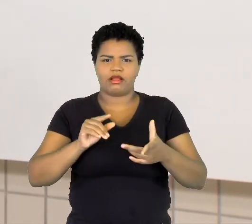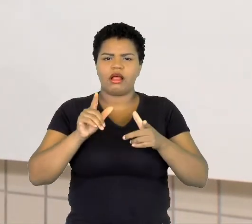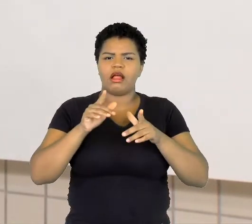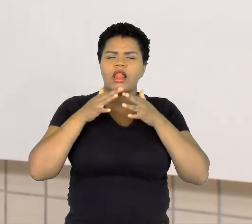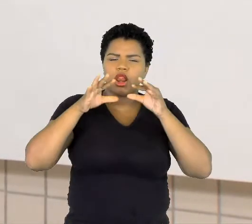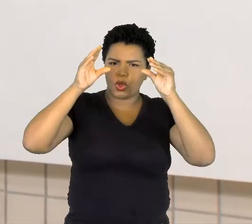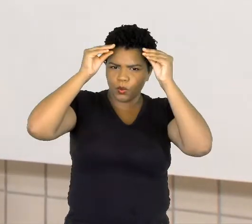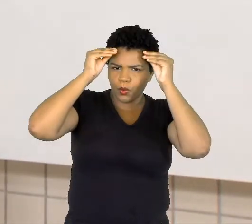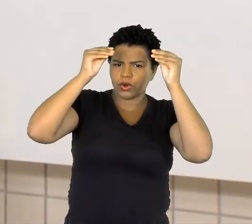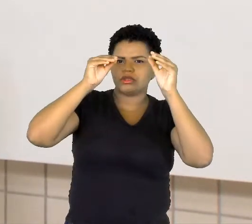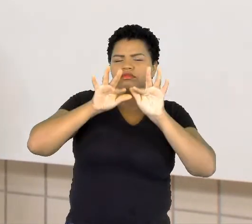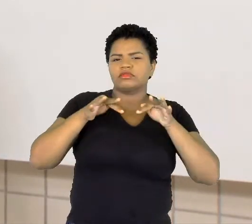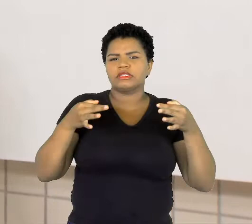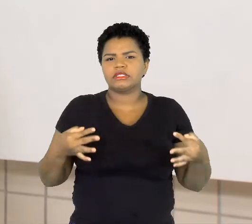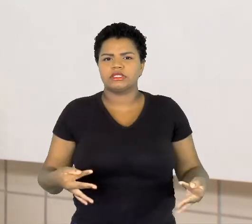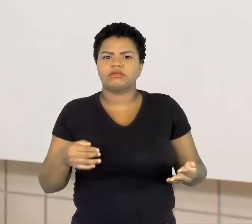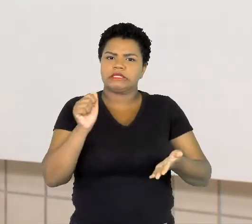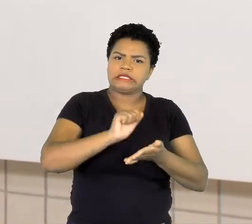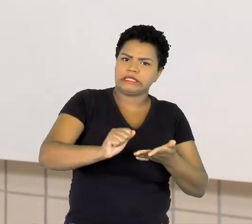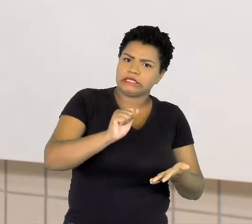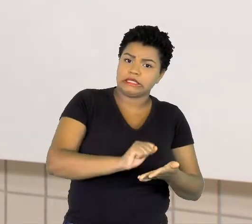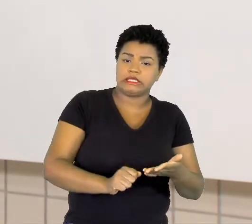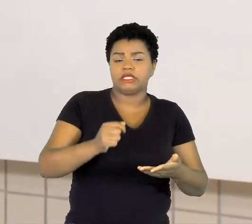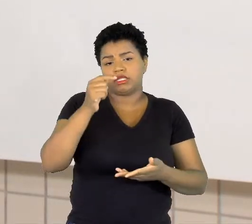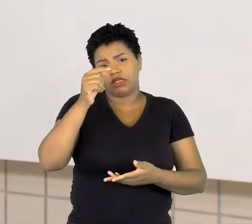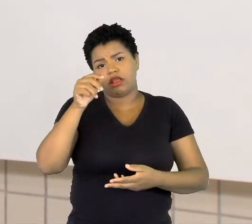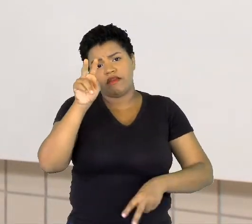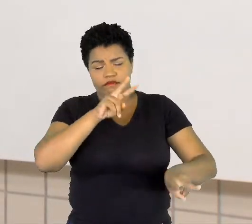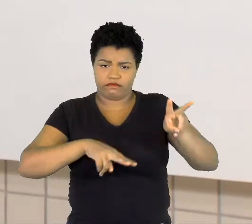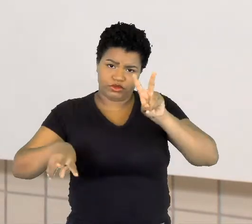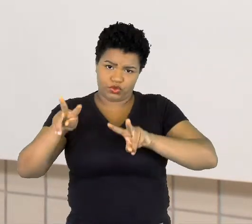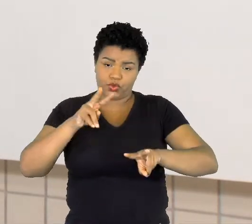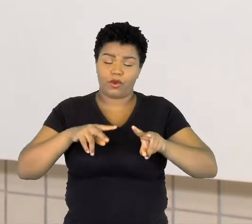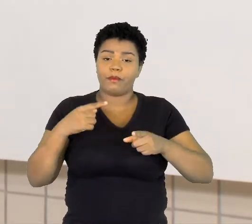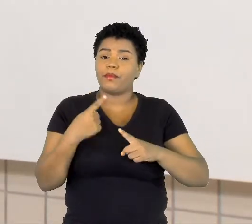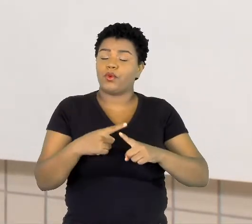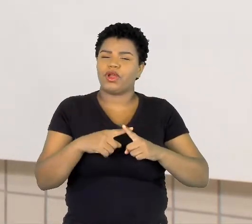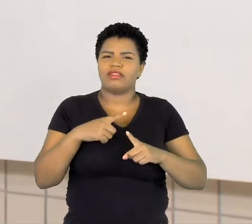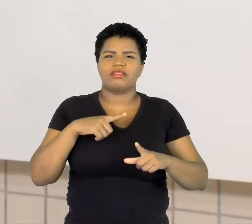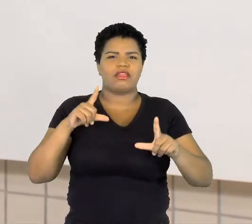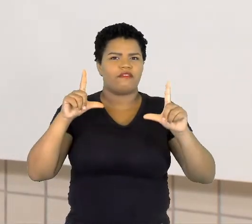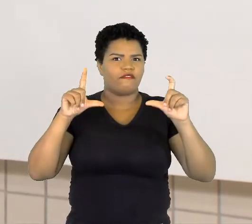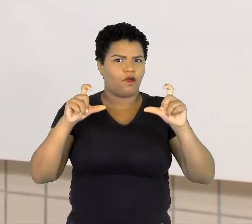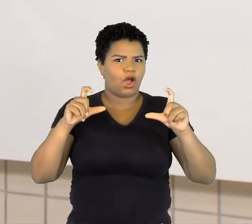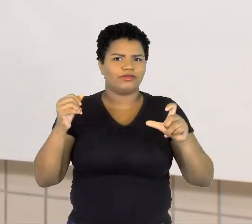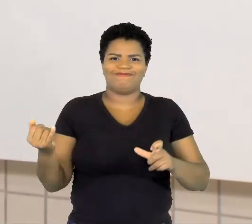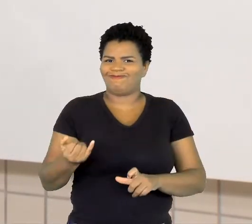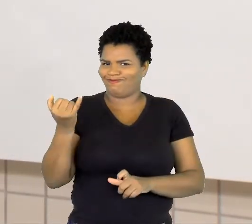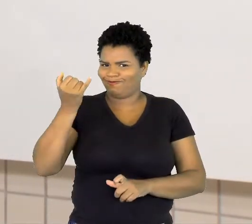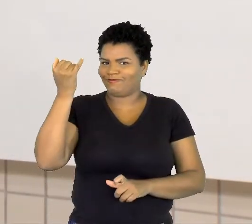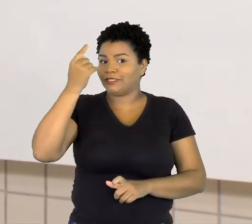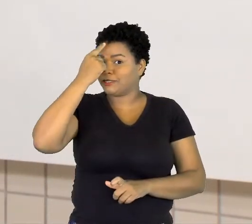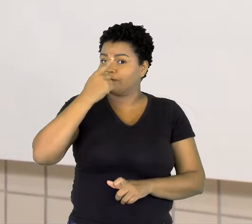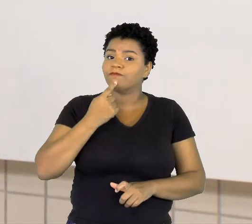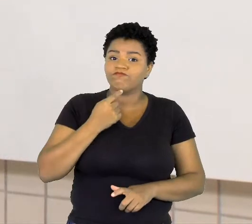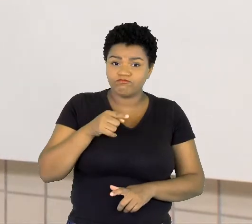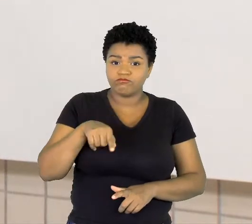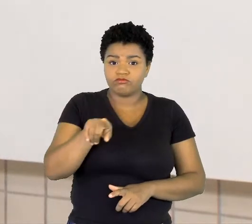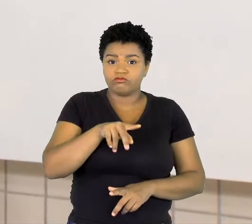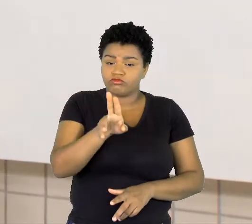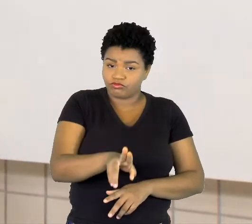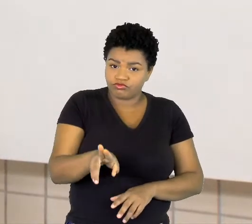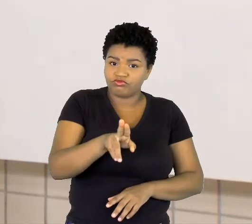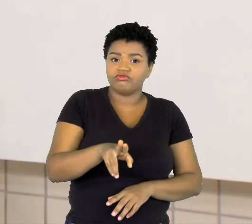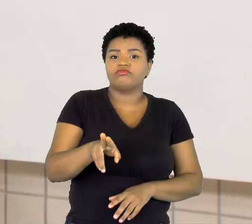verbal e não verbal. Por quê? A foto tem que ter muita importância. A imagem que você utiliza e as